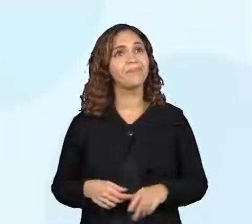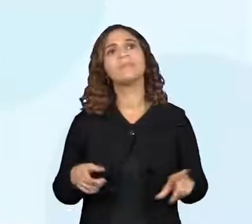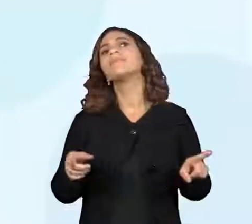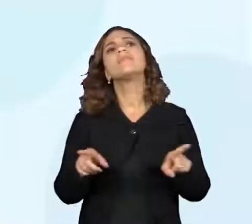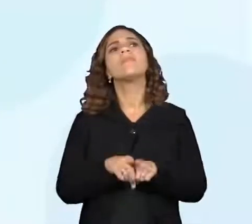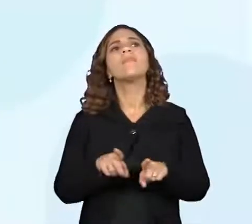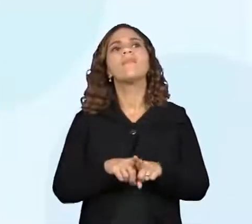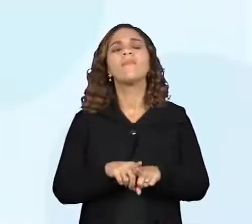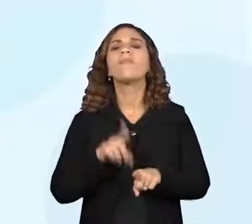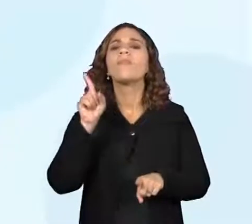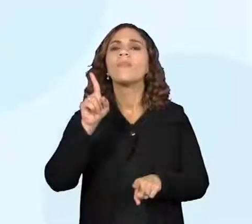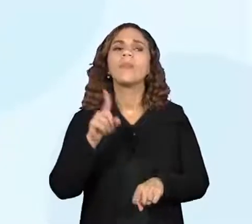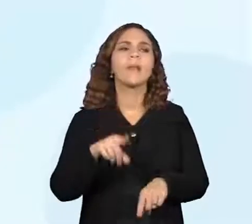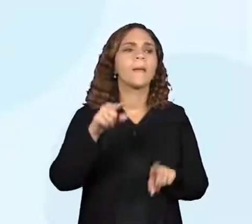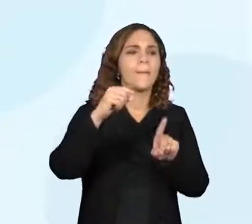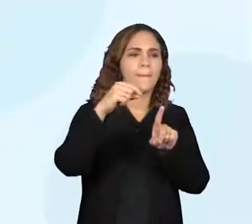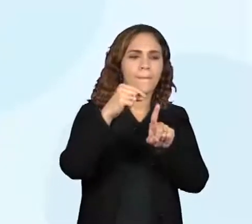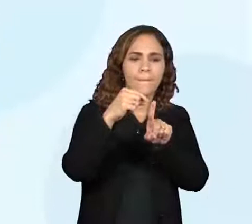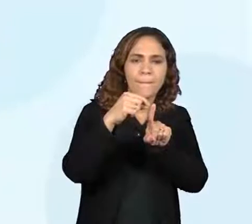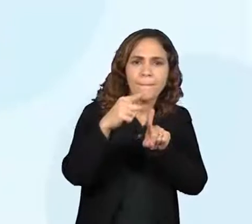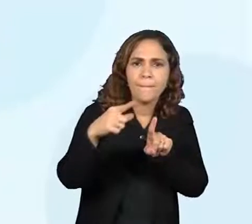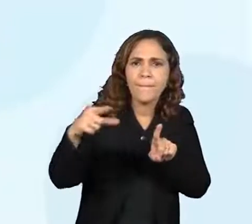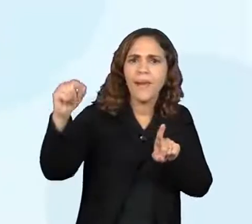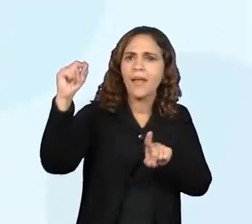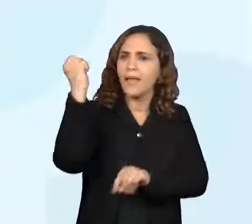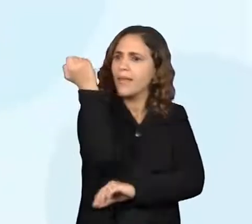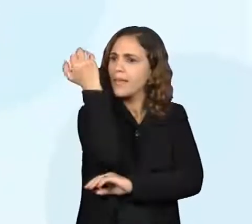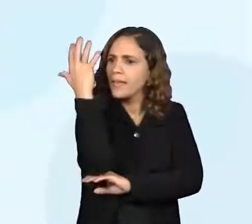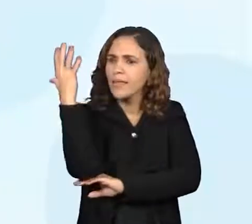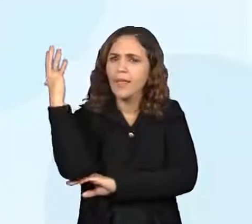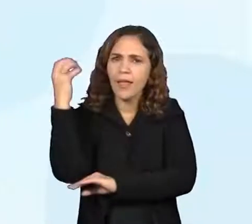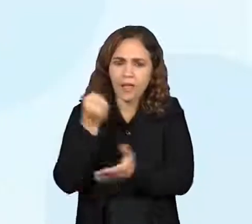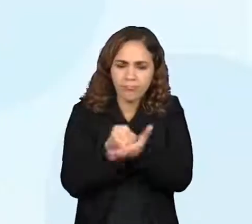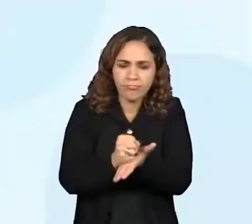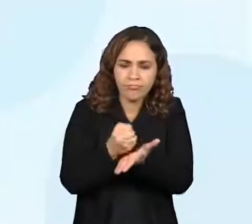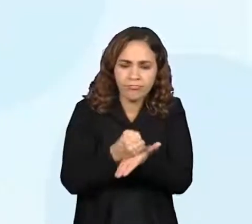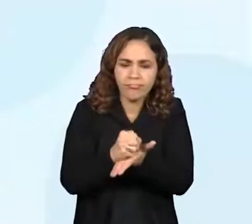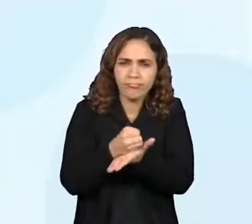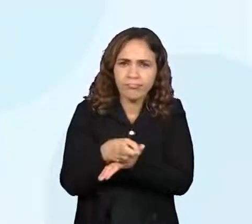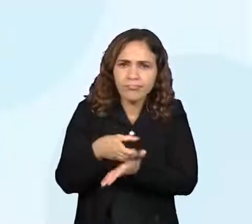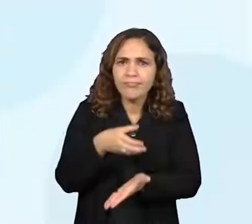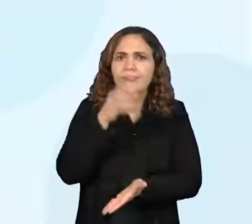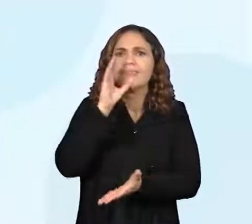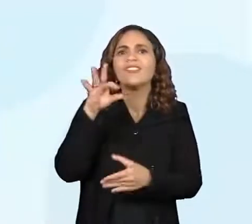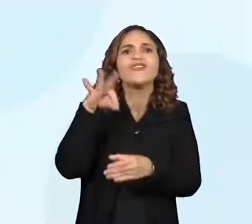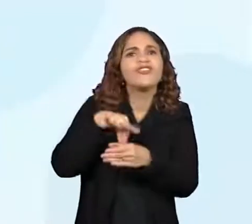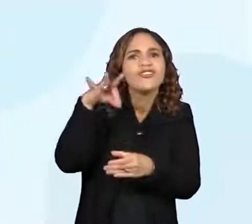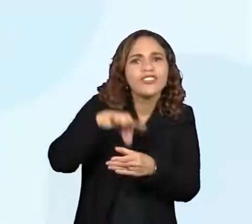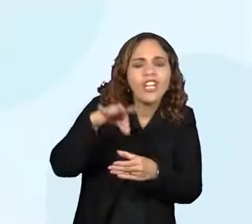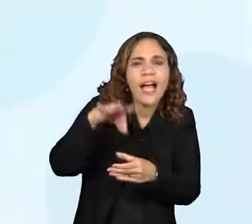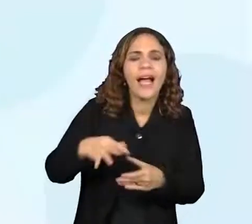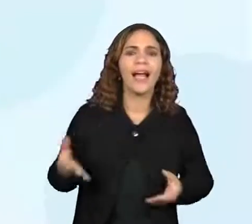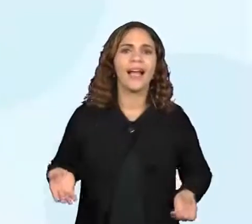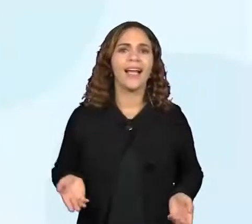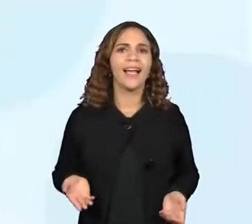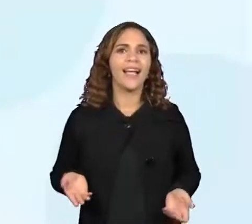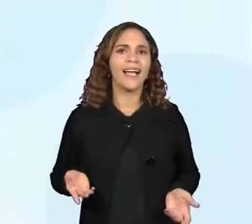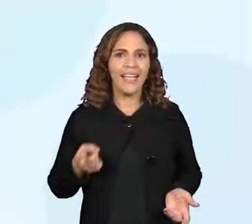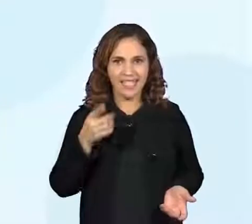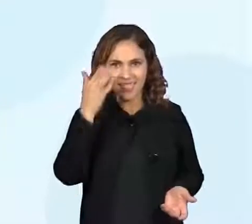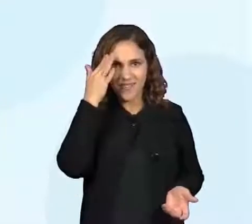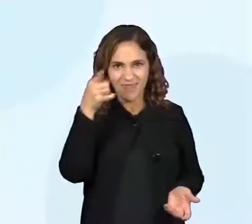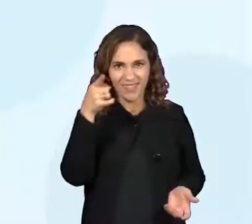Uso medicinal com plantas nativas. Então, sabe aquele chazinho que você